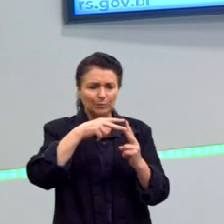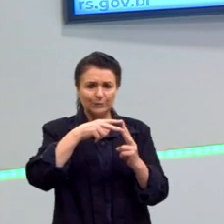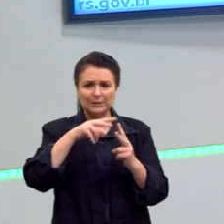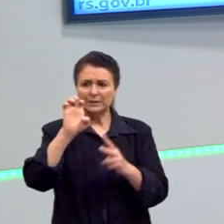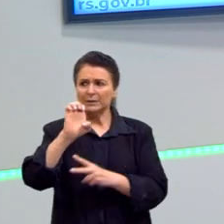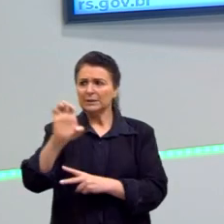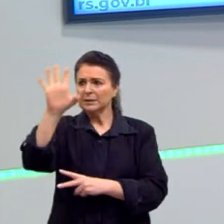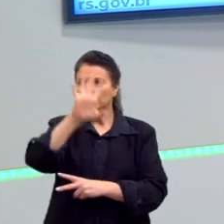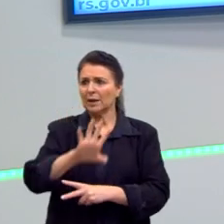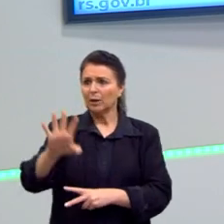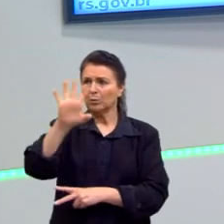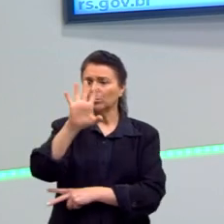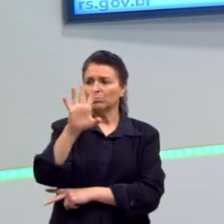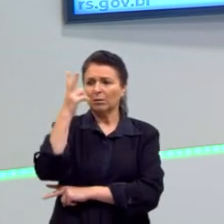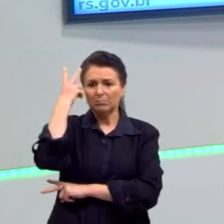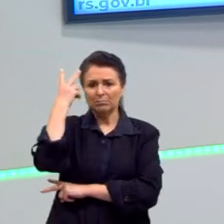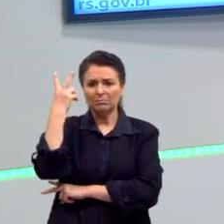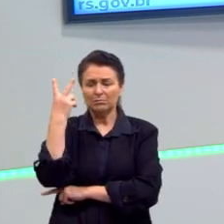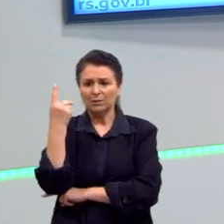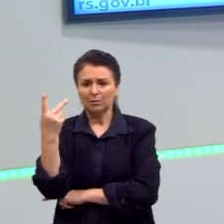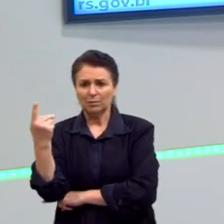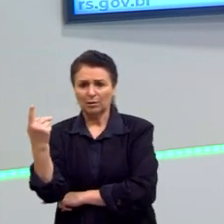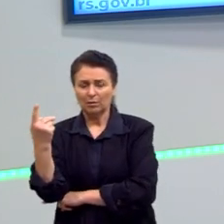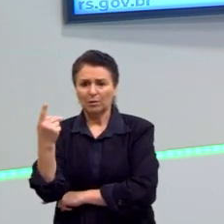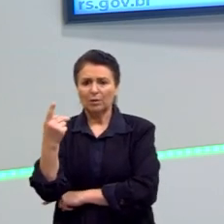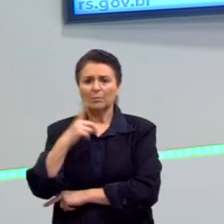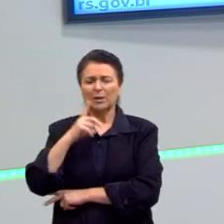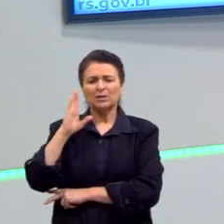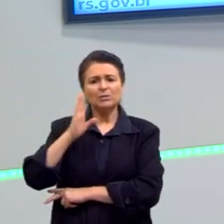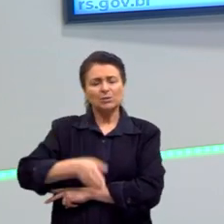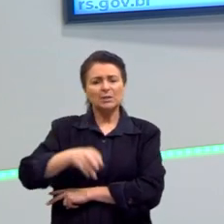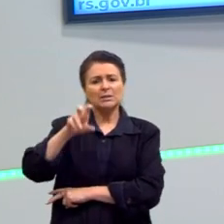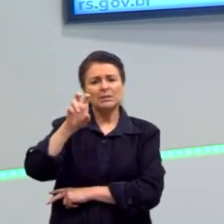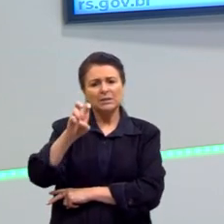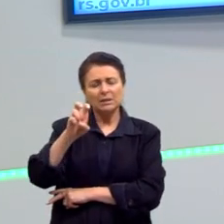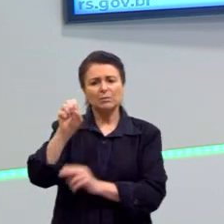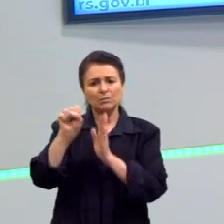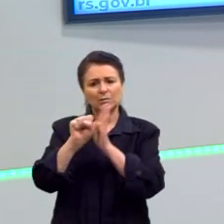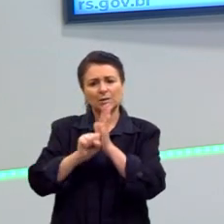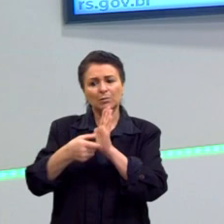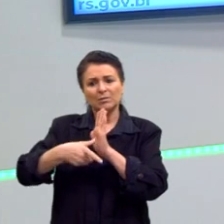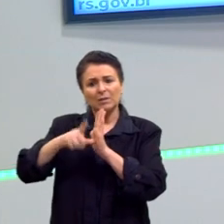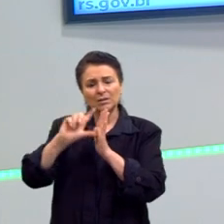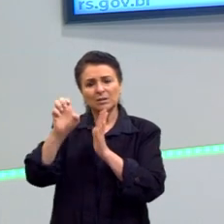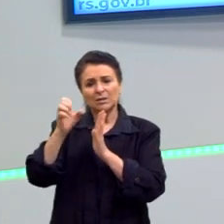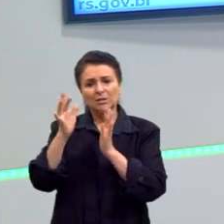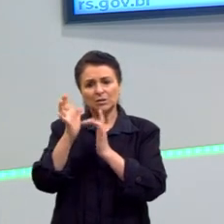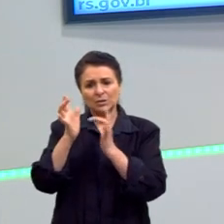natureza. Nós já estávamos com civilizações há cinco séculos antes de Cristo, lá na Grécia.